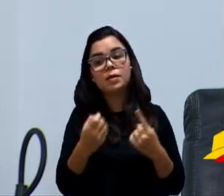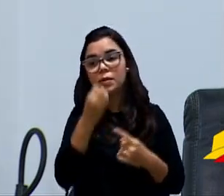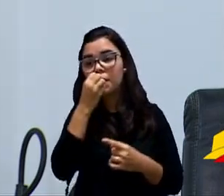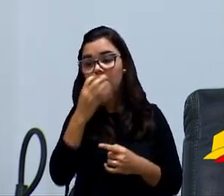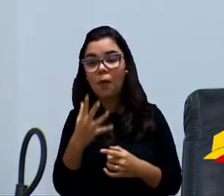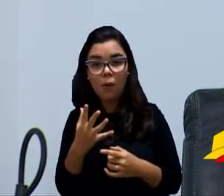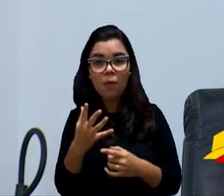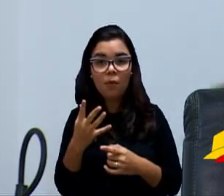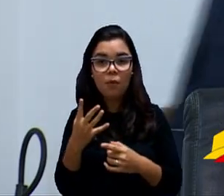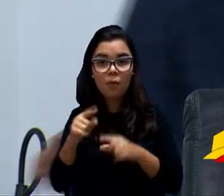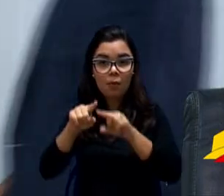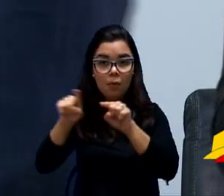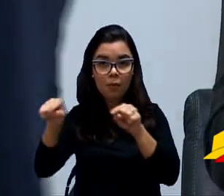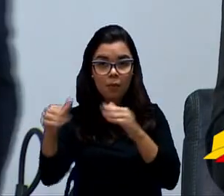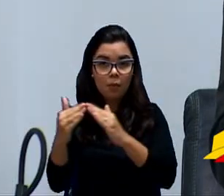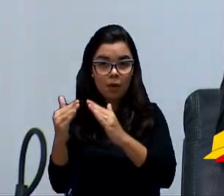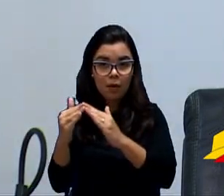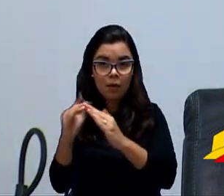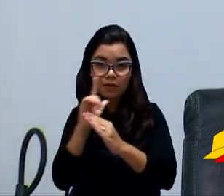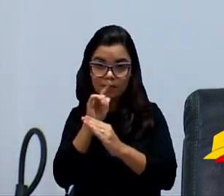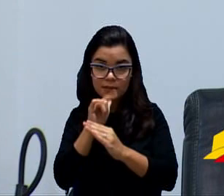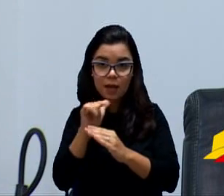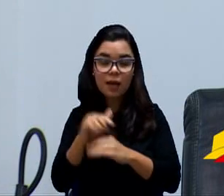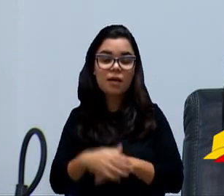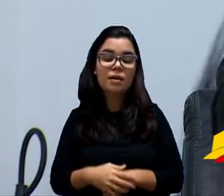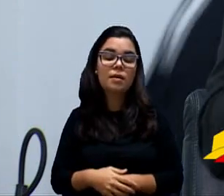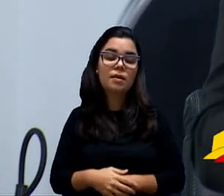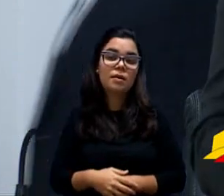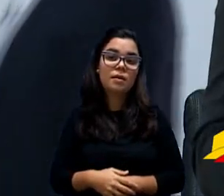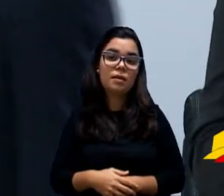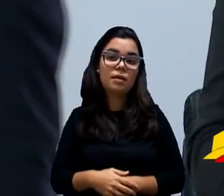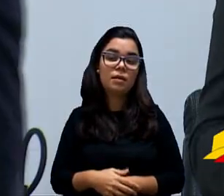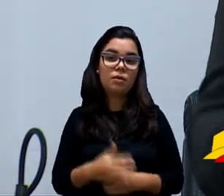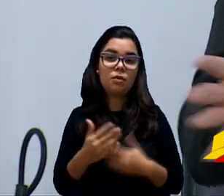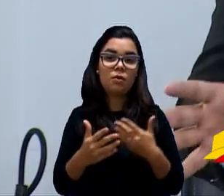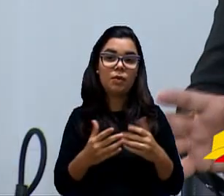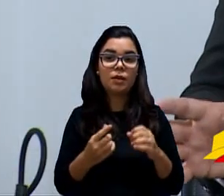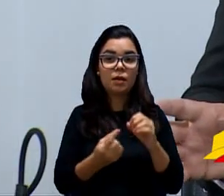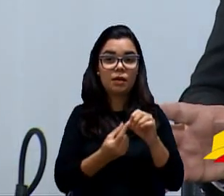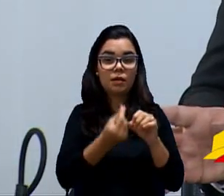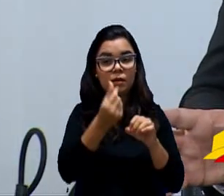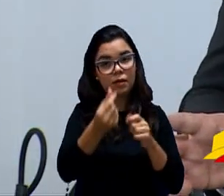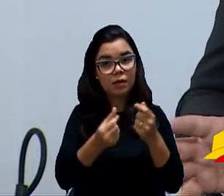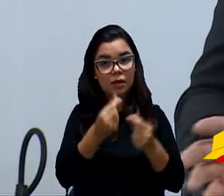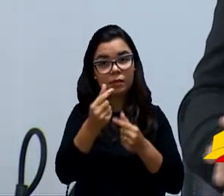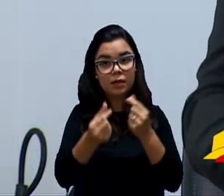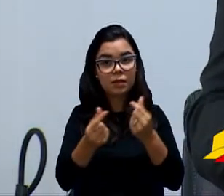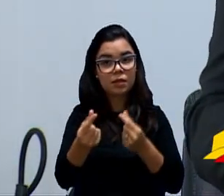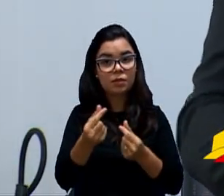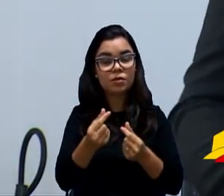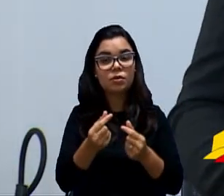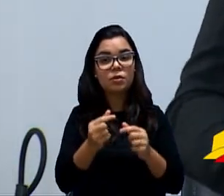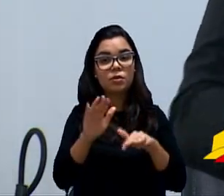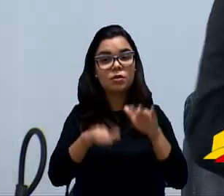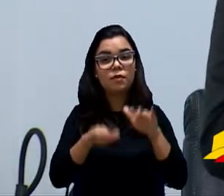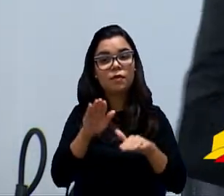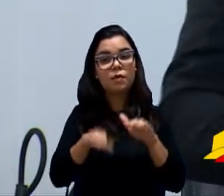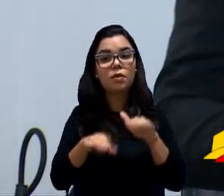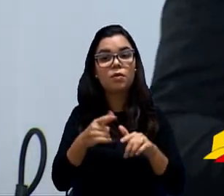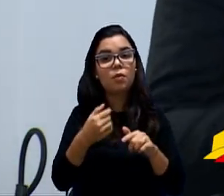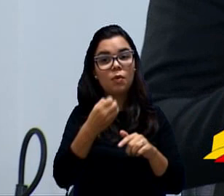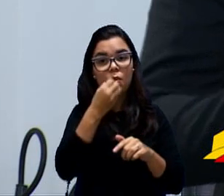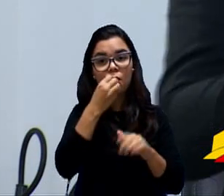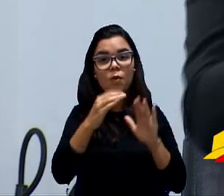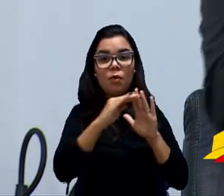conta da captação de valores, individualizando esses hidrômetros. Então, o projeto é bom nesse sentido. Estou